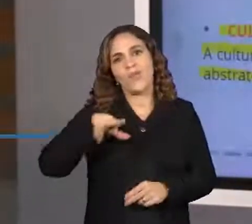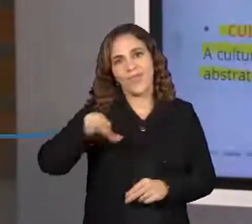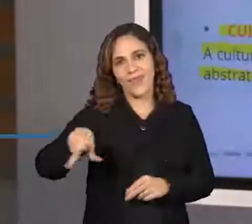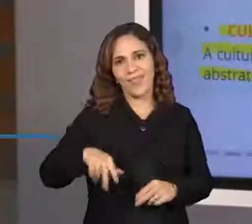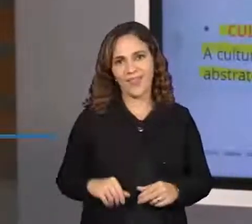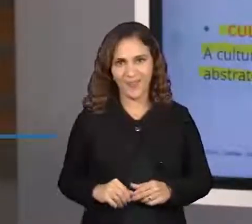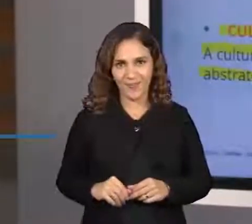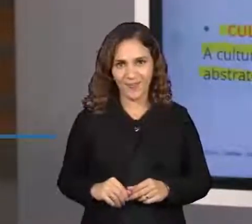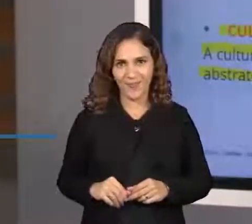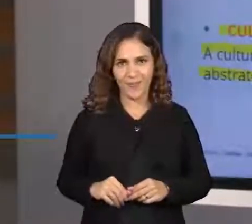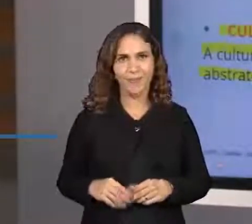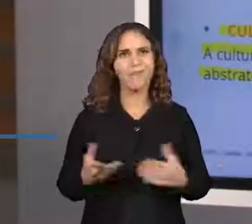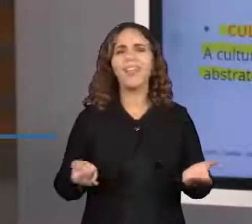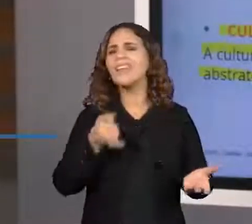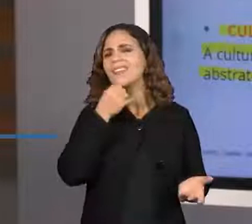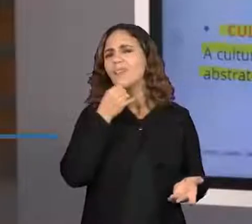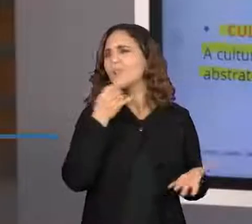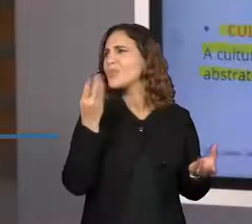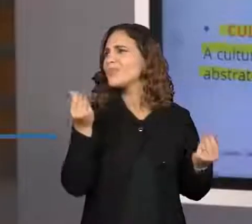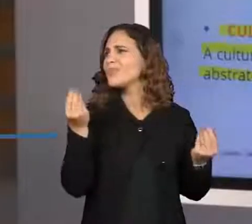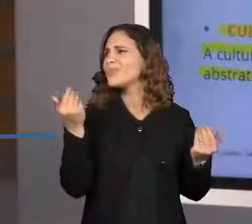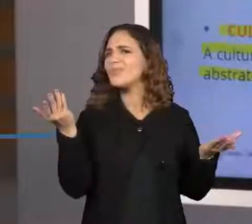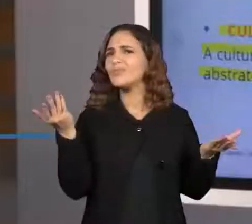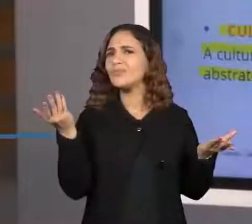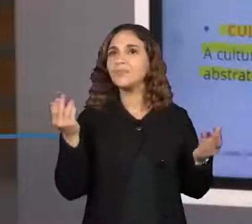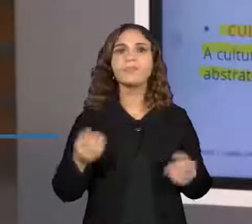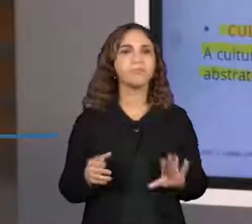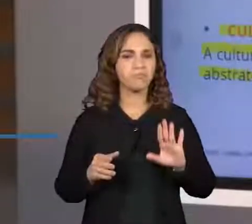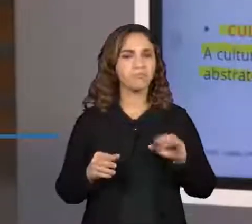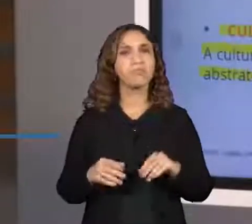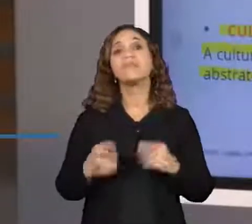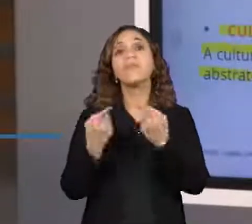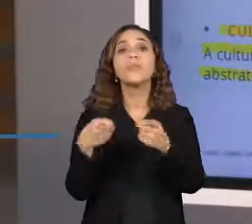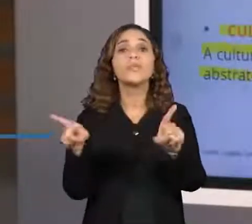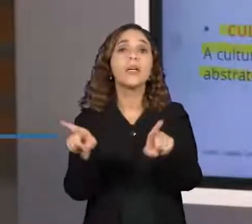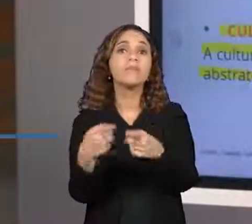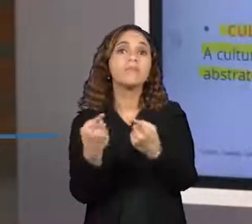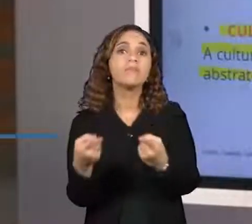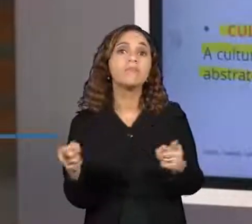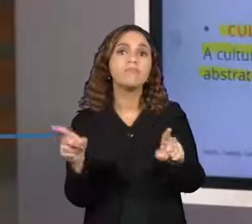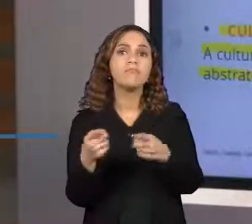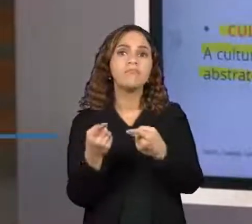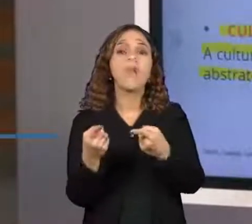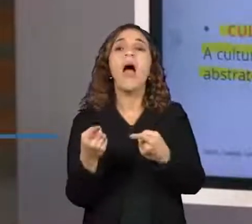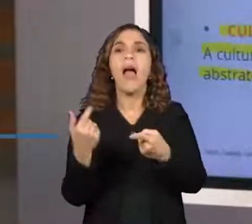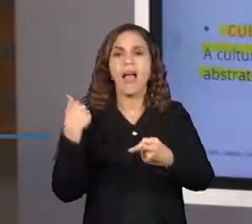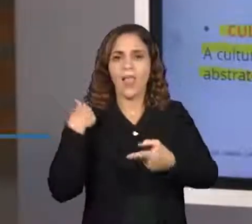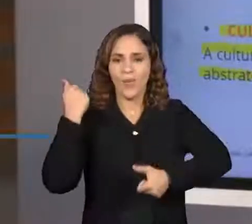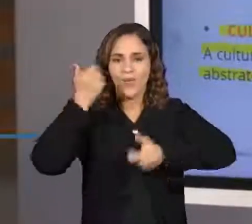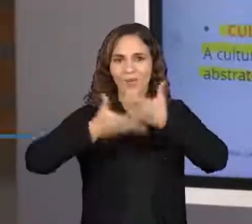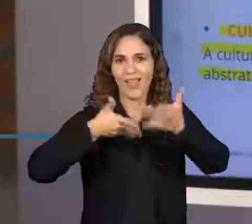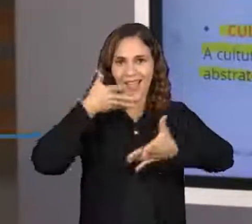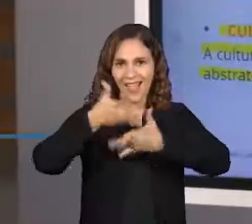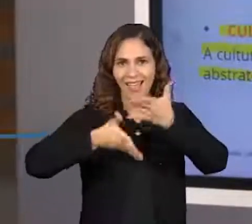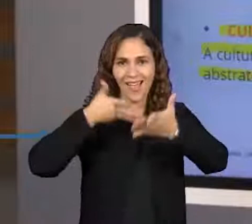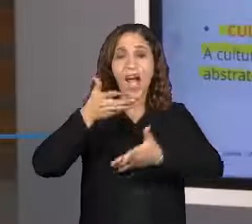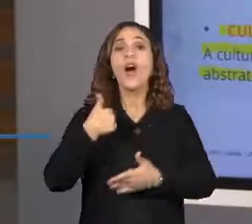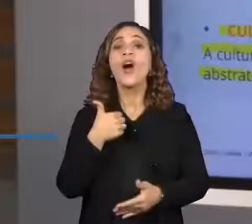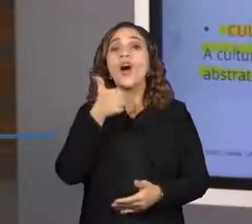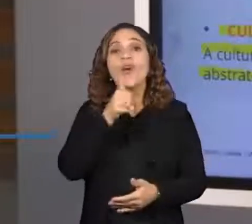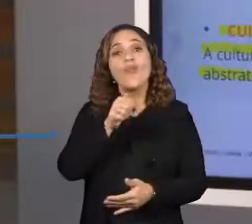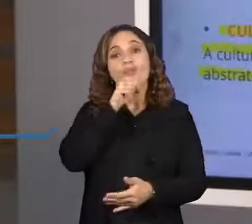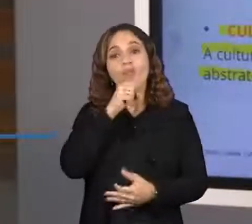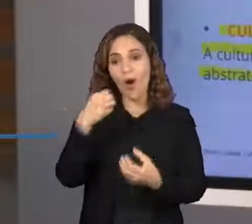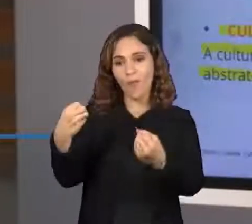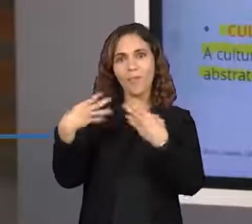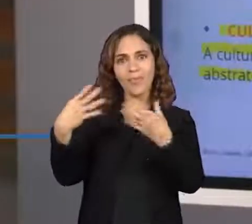Professor, dá alguns exemplos para mim. Uma canção que eu aprendo. Aprendi com a minha avó. A minha avó